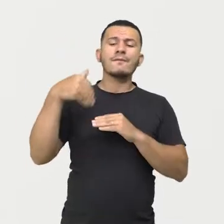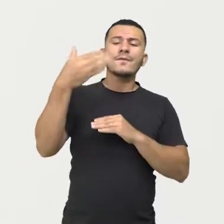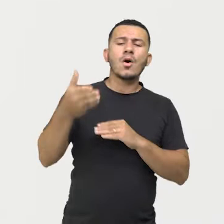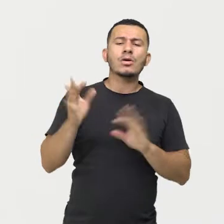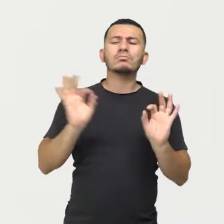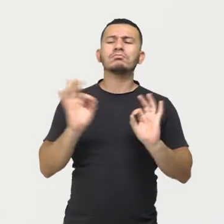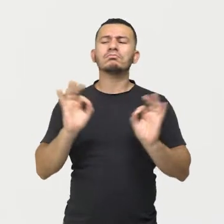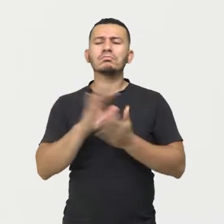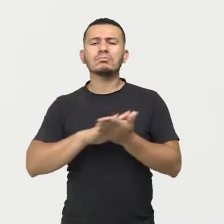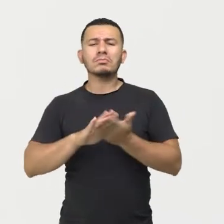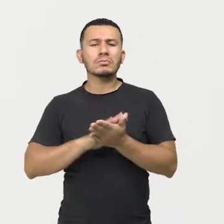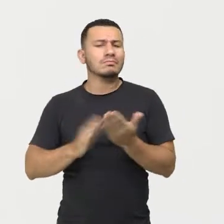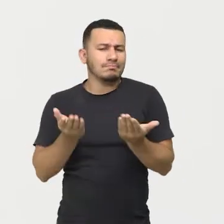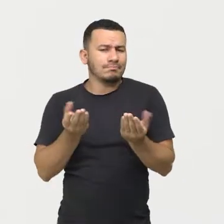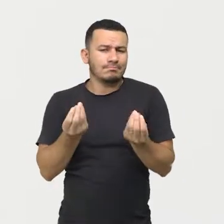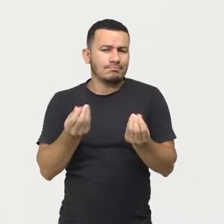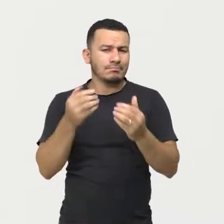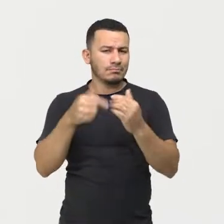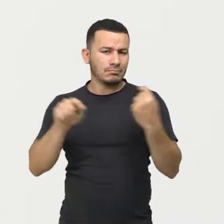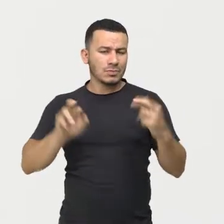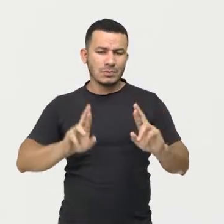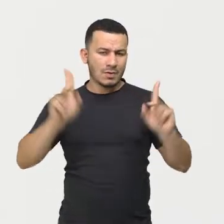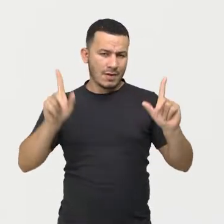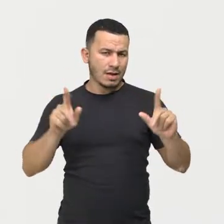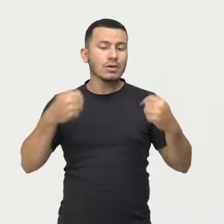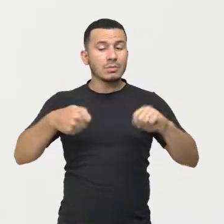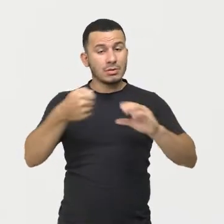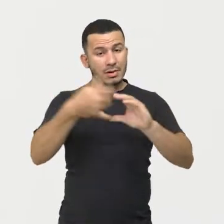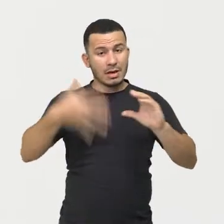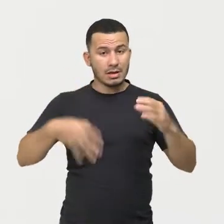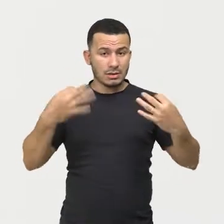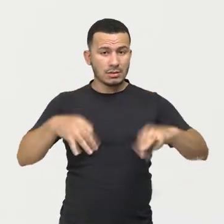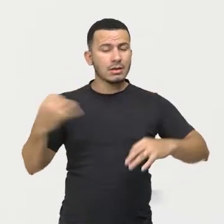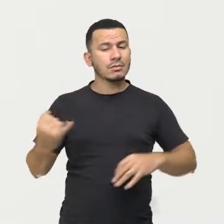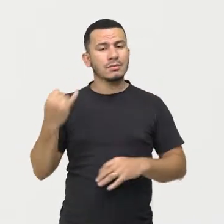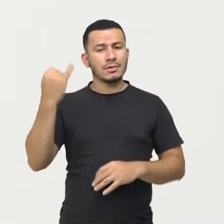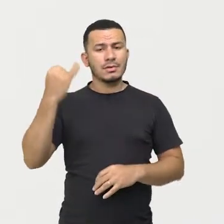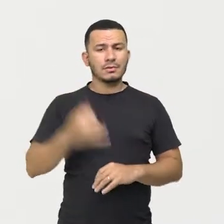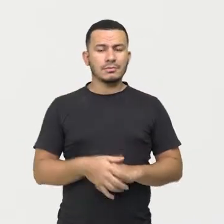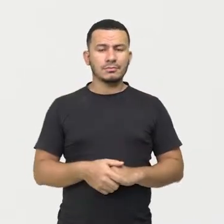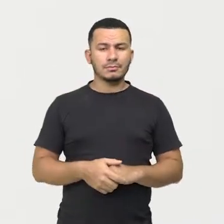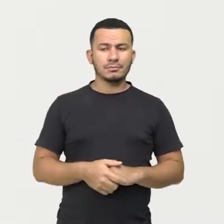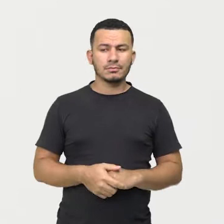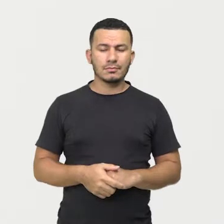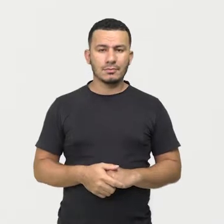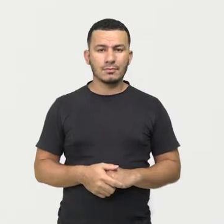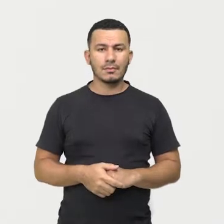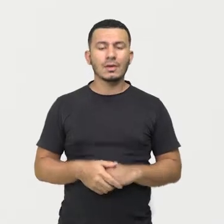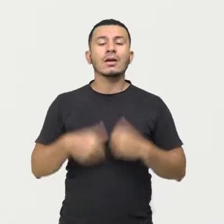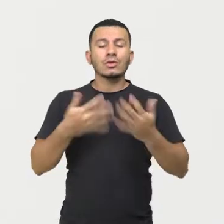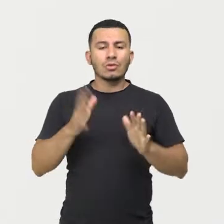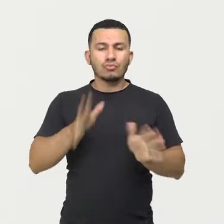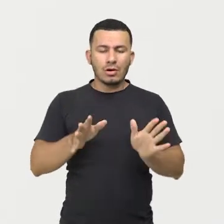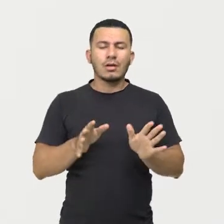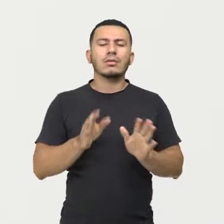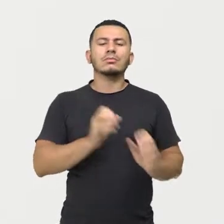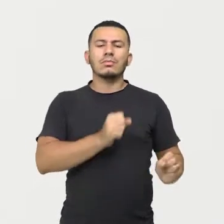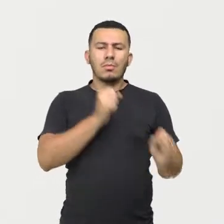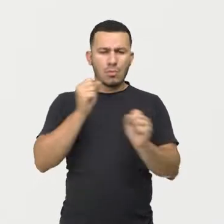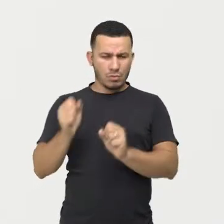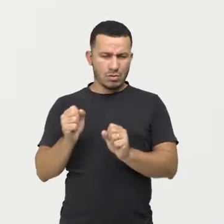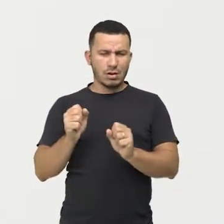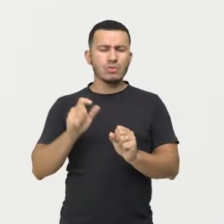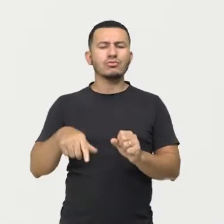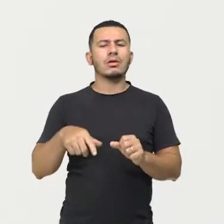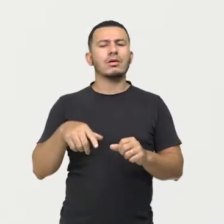apresenta a mesma característica. Não há outro. Certo? E aí, novamente, legalmente instituído pelo poder público,